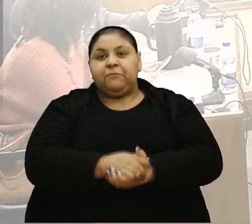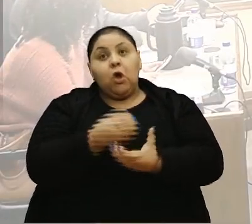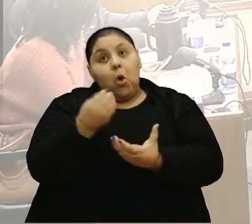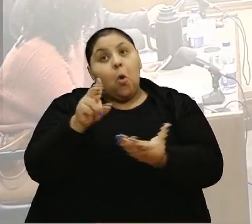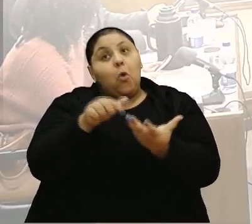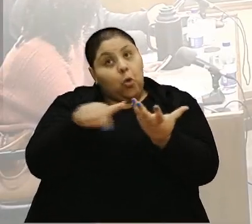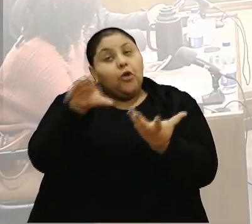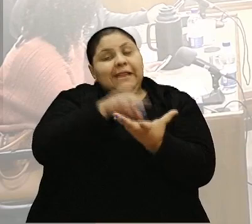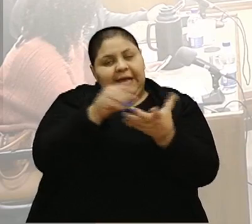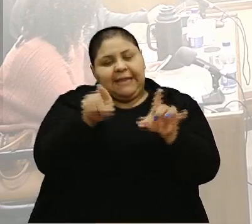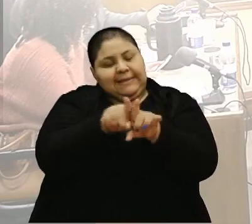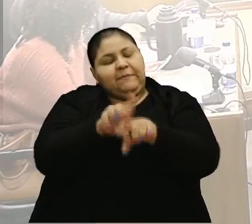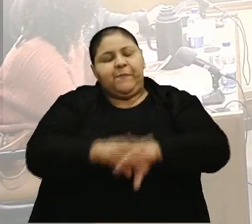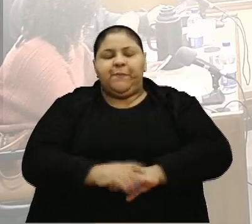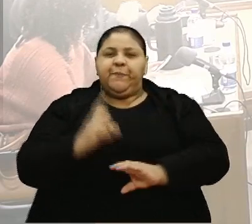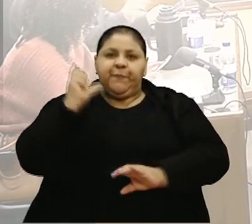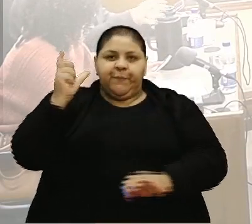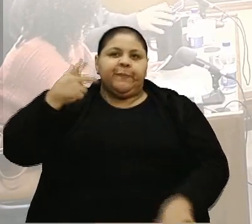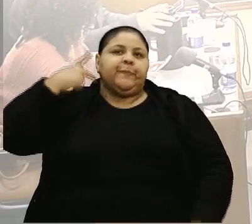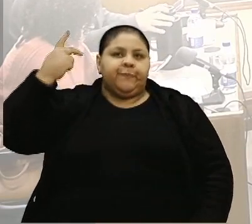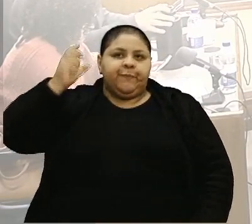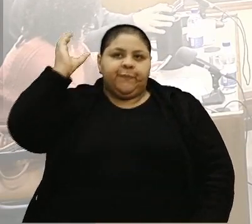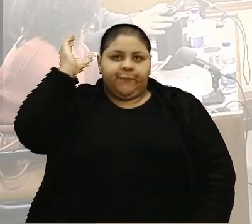Com a palavra, vereador Cadore.